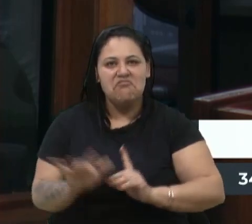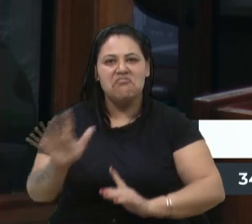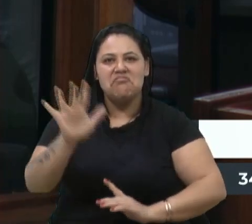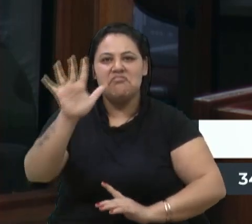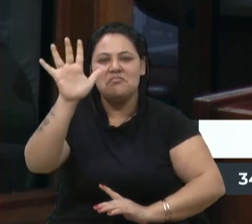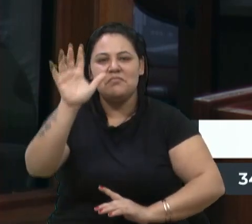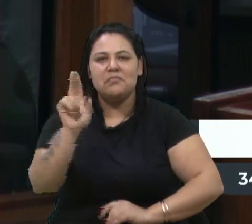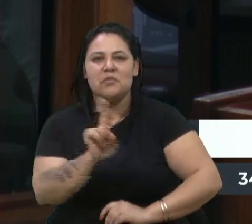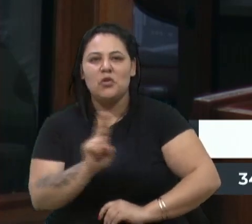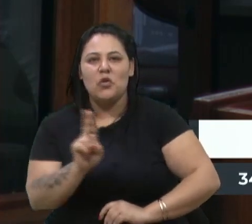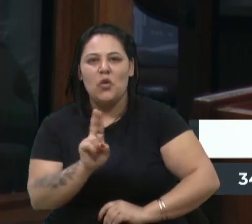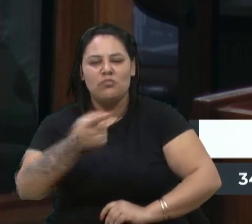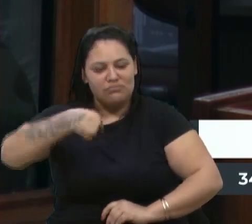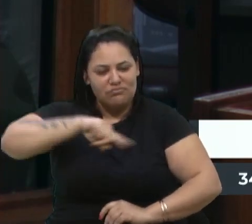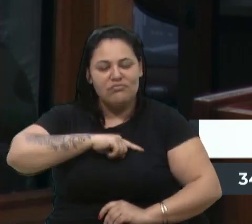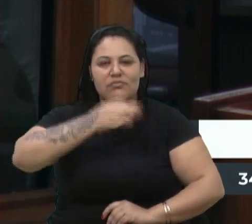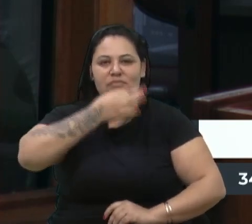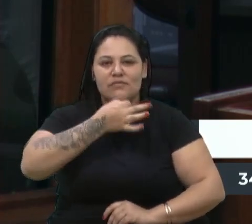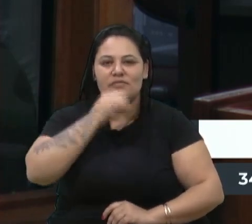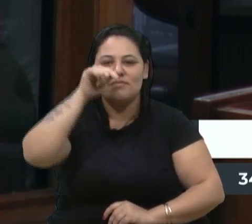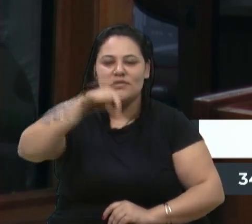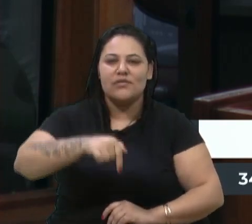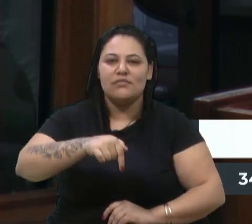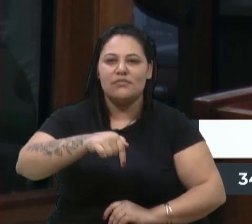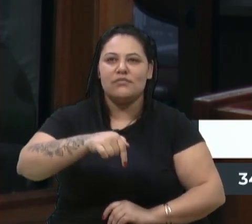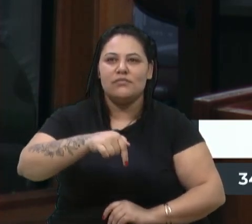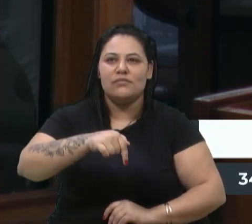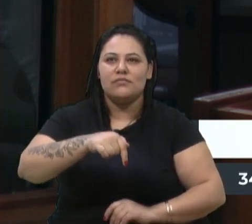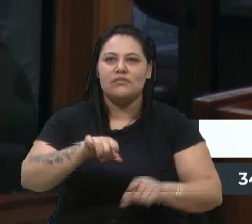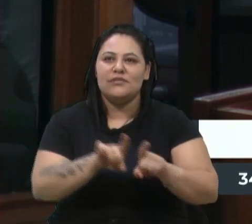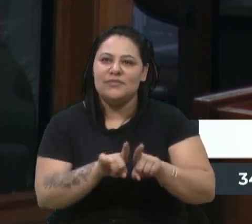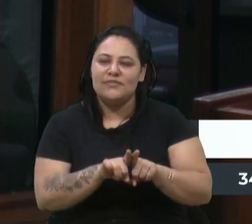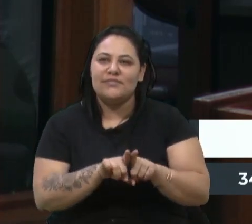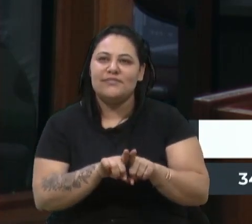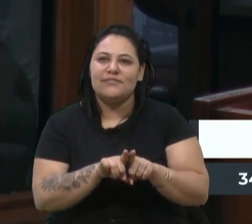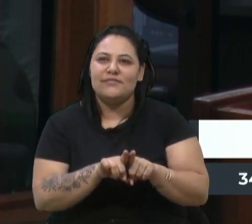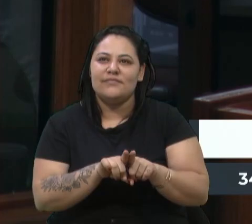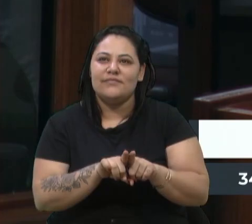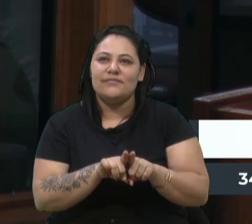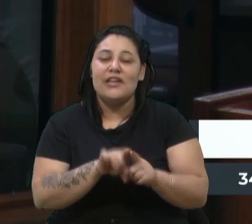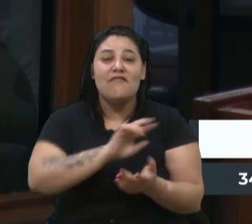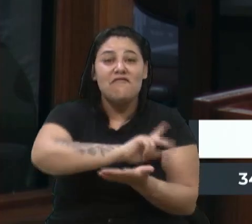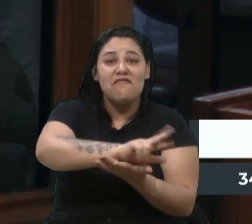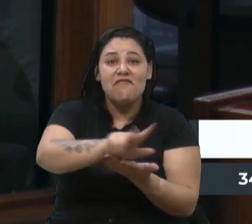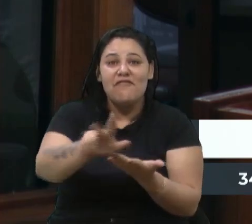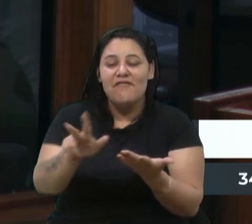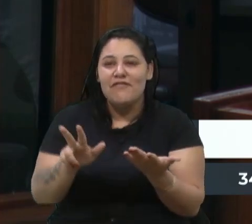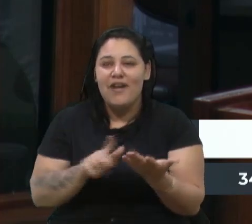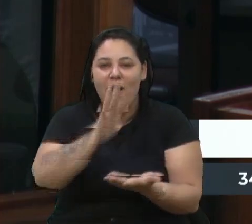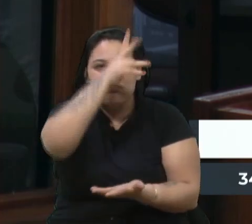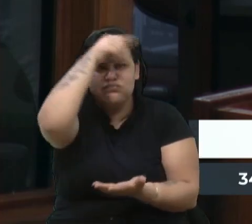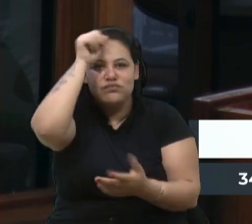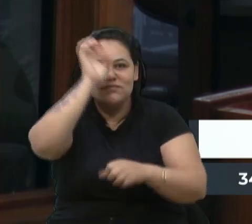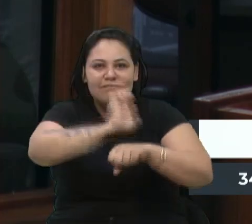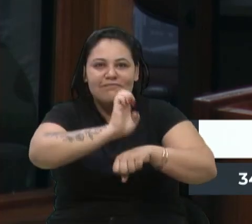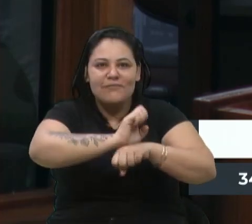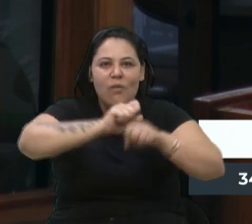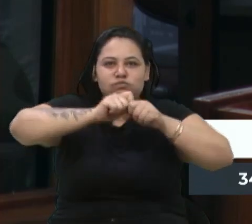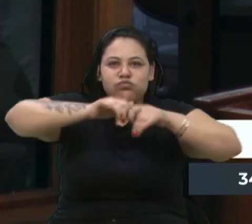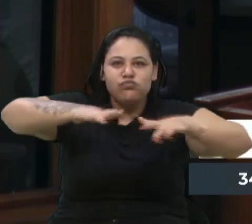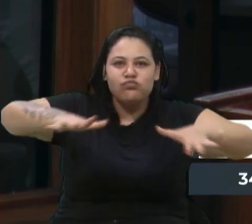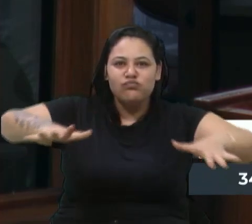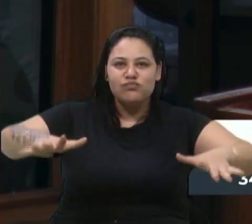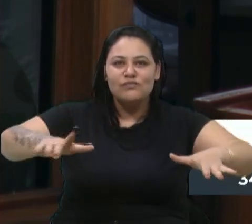nome da nossa cidade de Caxias do Sul em diversos municípios, em diversos estados, que é